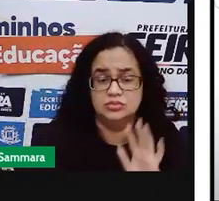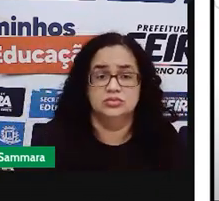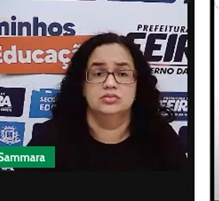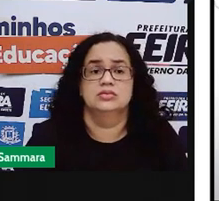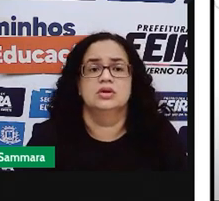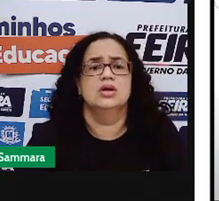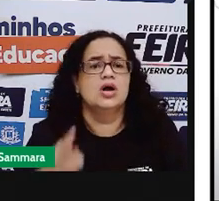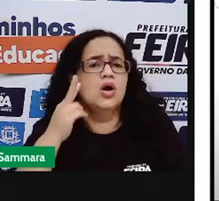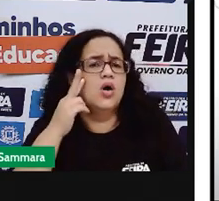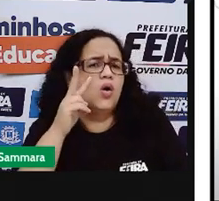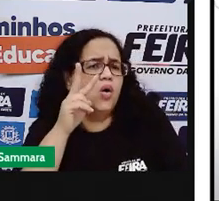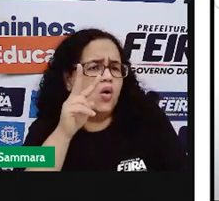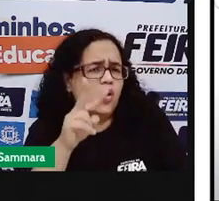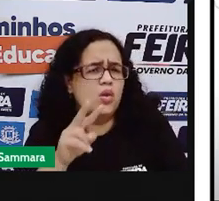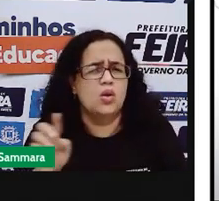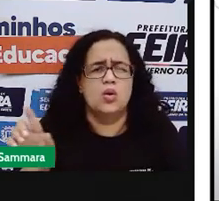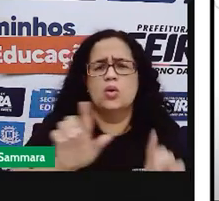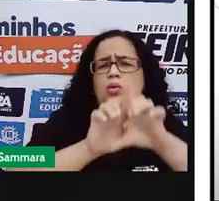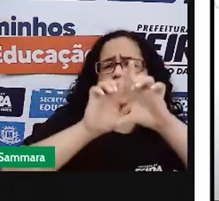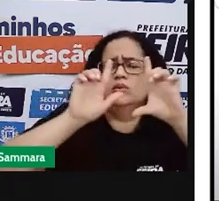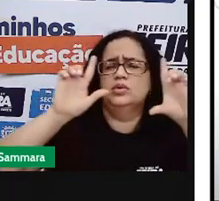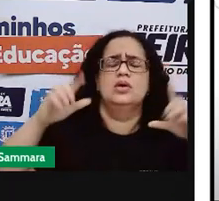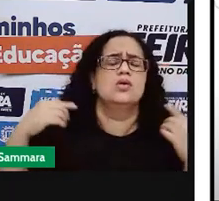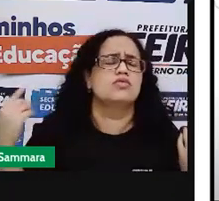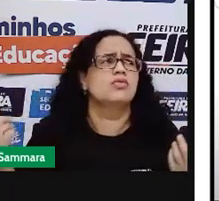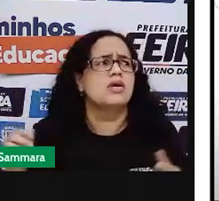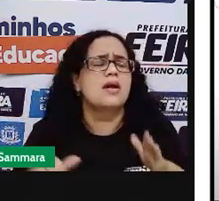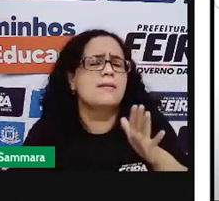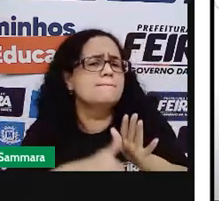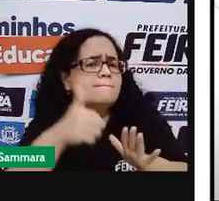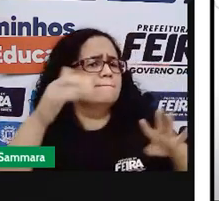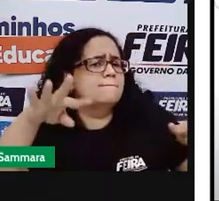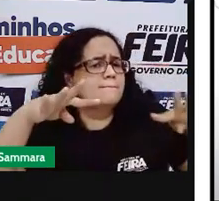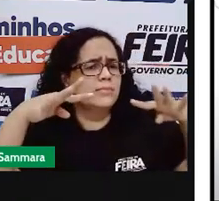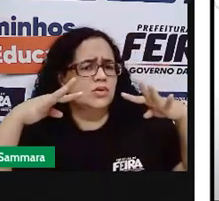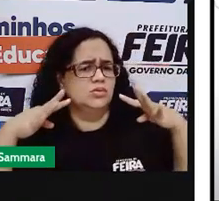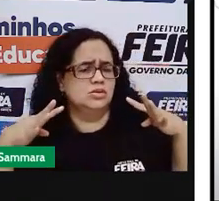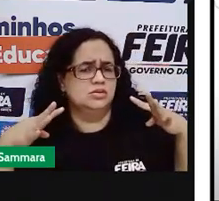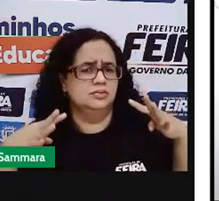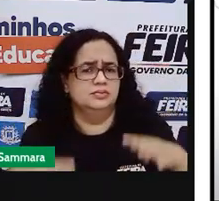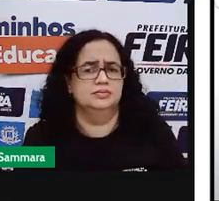Quando você olhou esse cartaz, qual foi a primeira coisa que chamou a atenção?